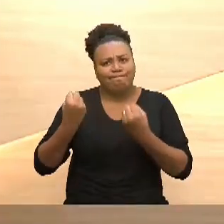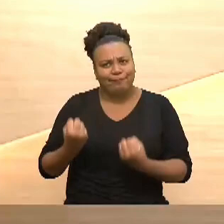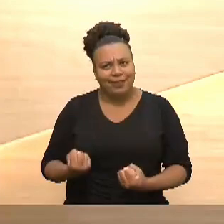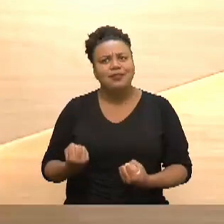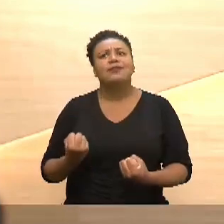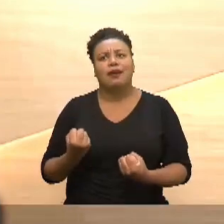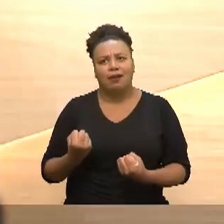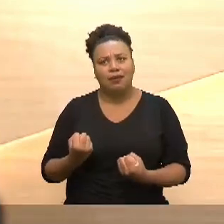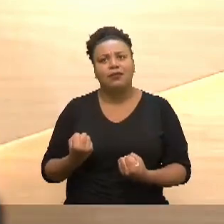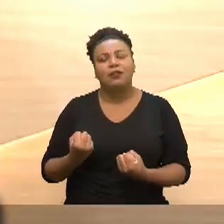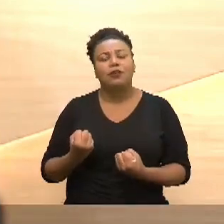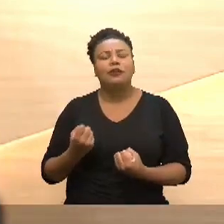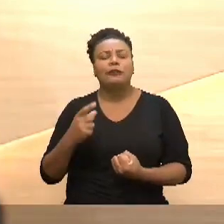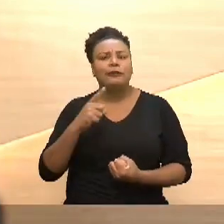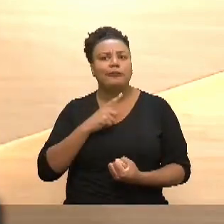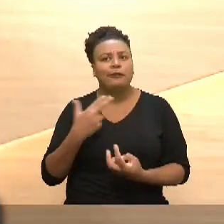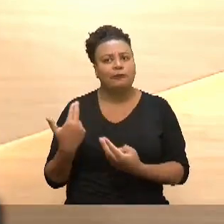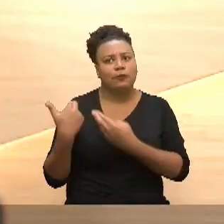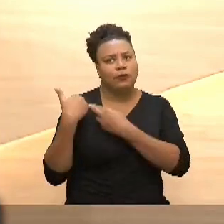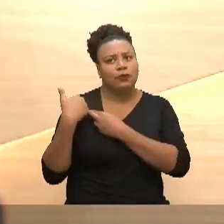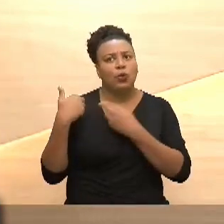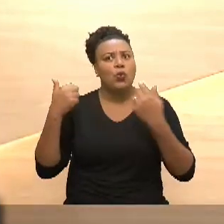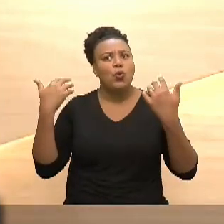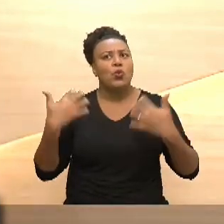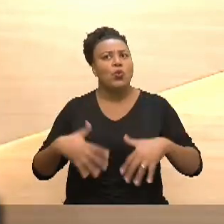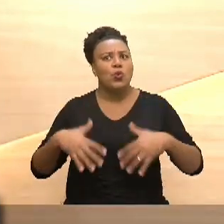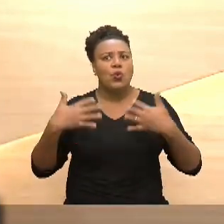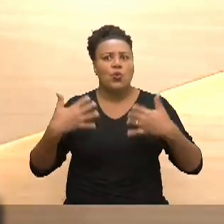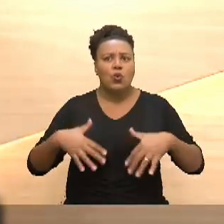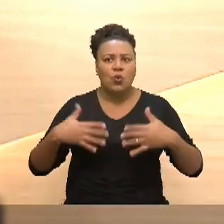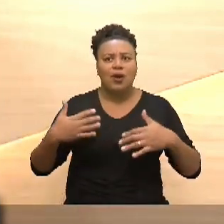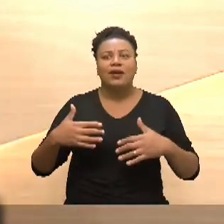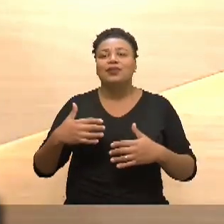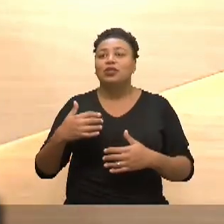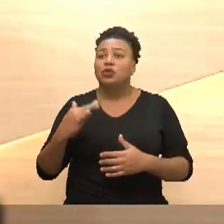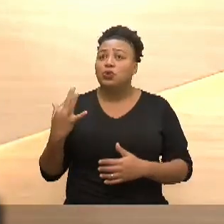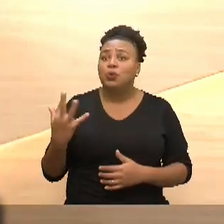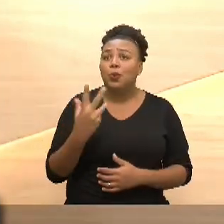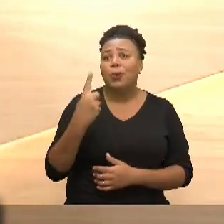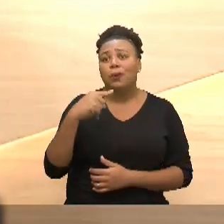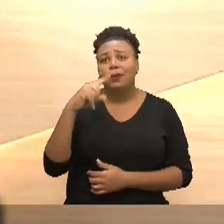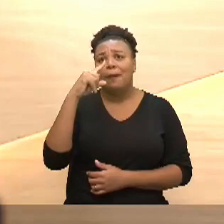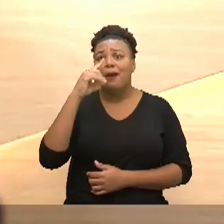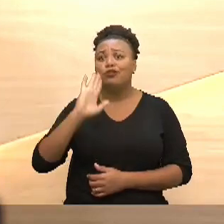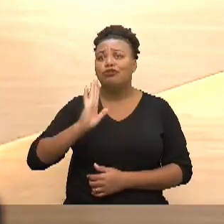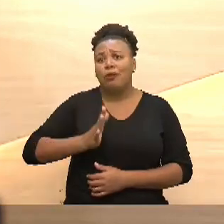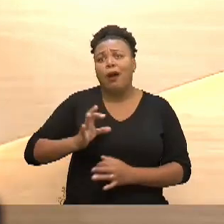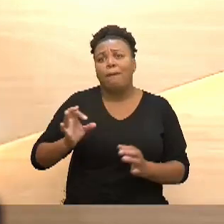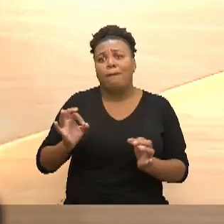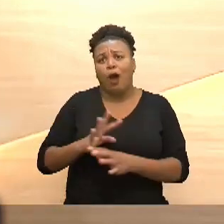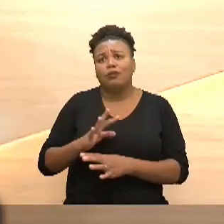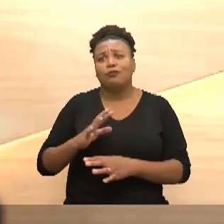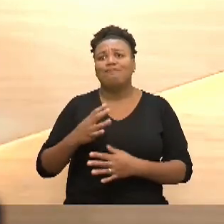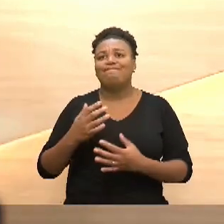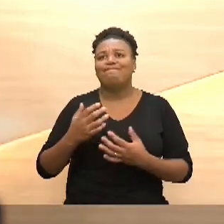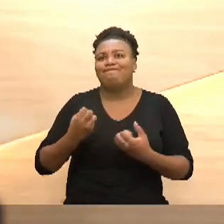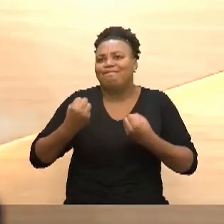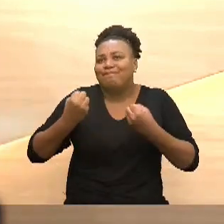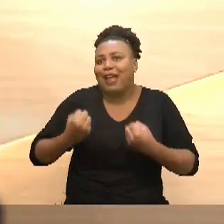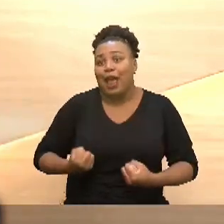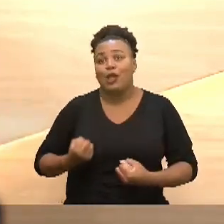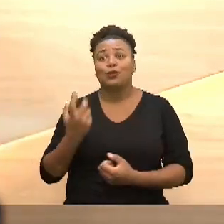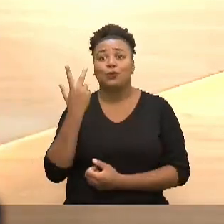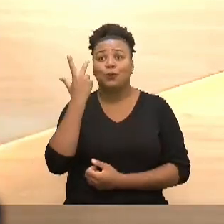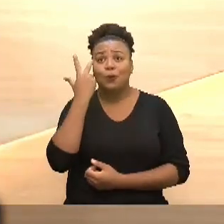né, bem maior e uma carga muito grande. Todas as mães, elas já têm, né, uma sobrecarga, que é o